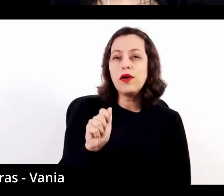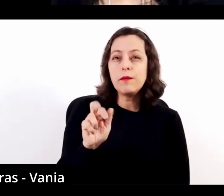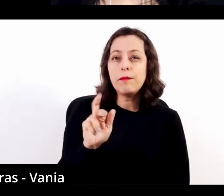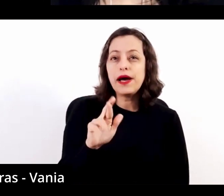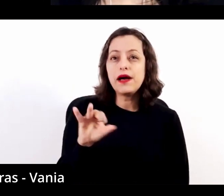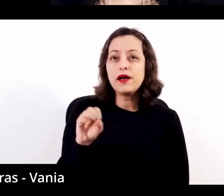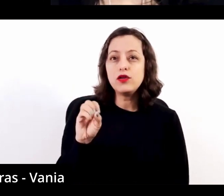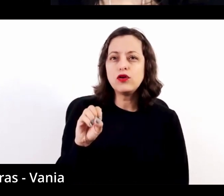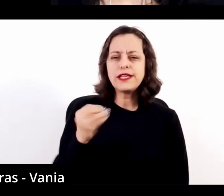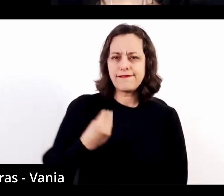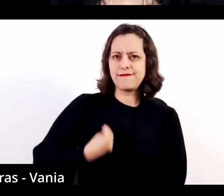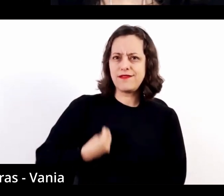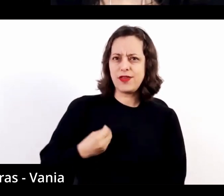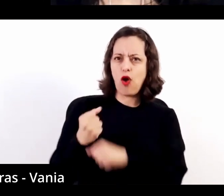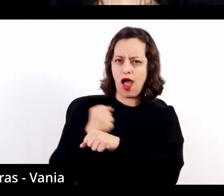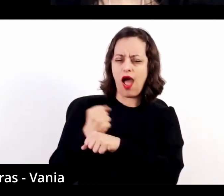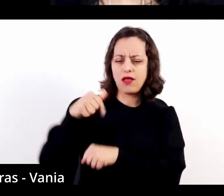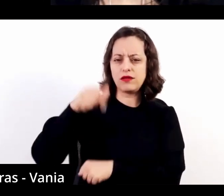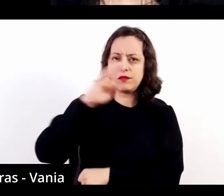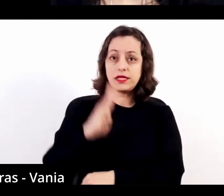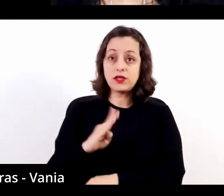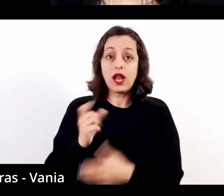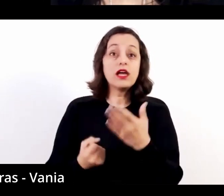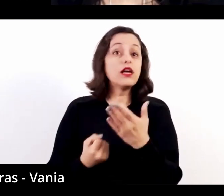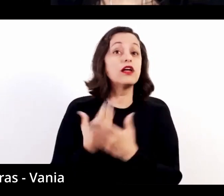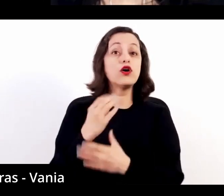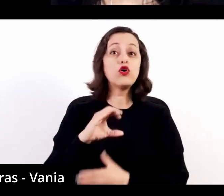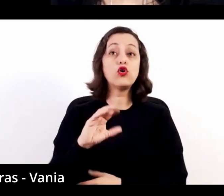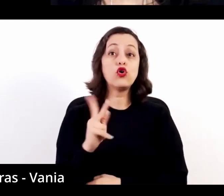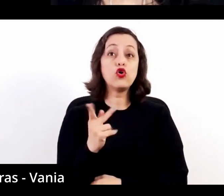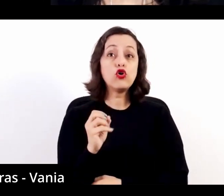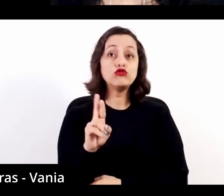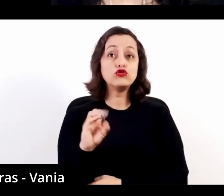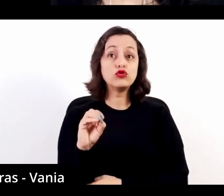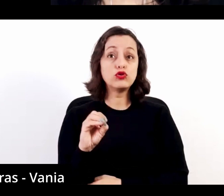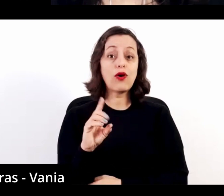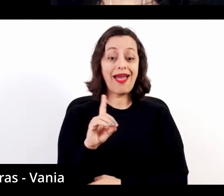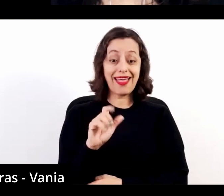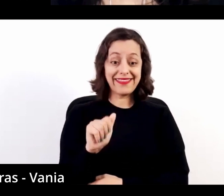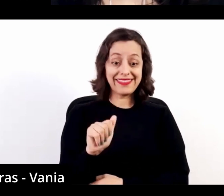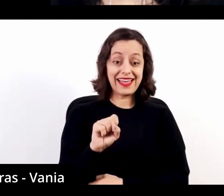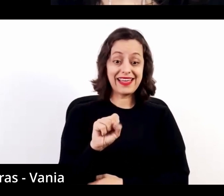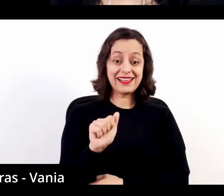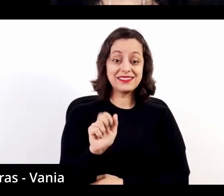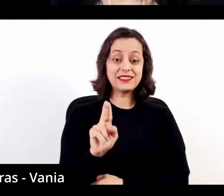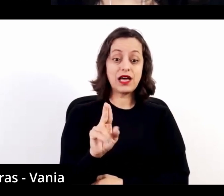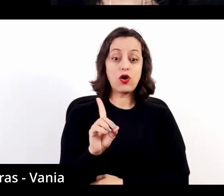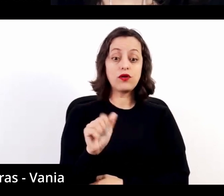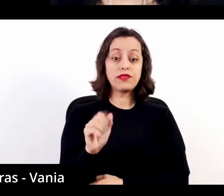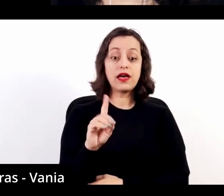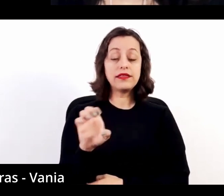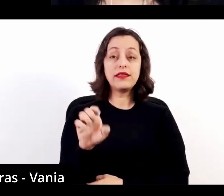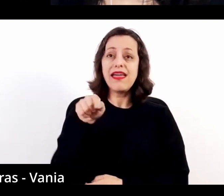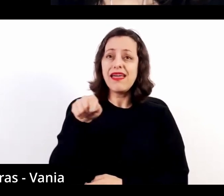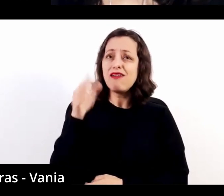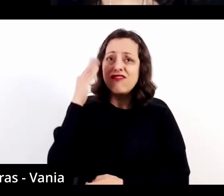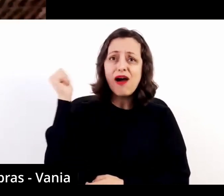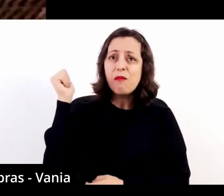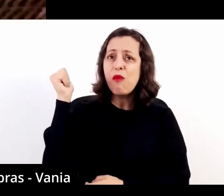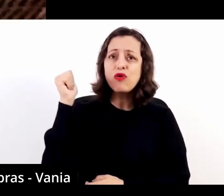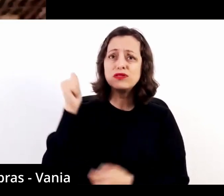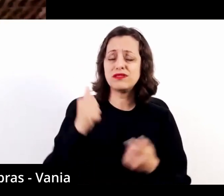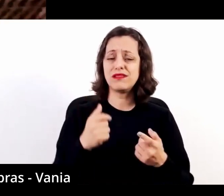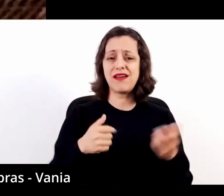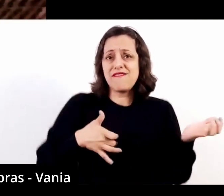compôs, em estados diferentes, compôs o choro da saudade, que talvez seja o choro mais conhecido do repertório do violão.